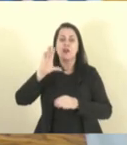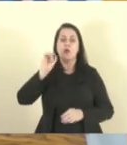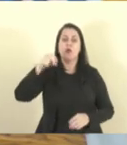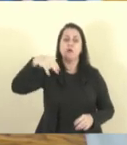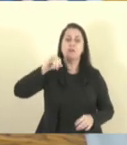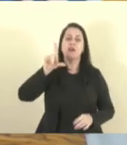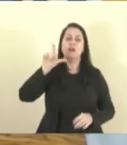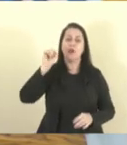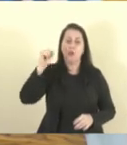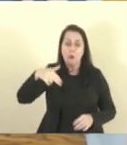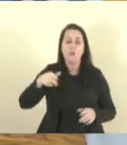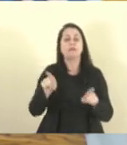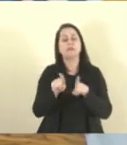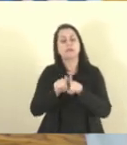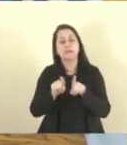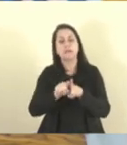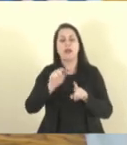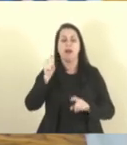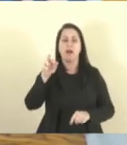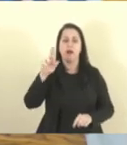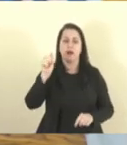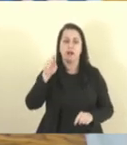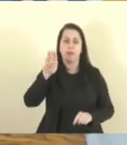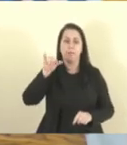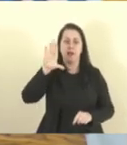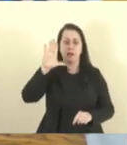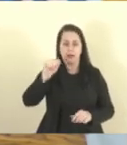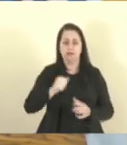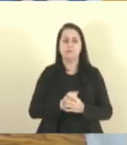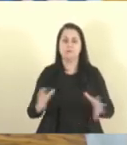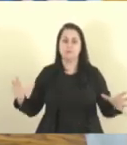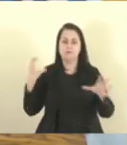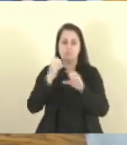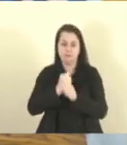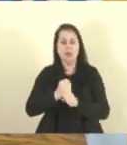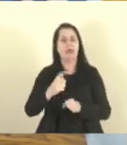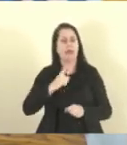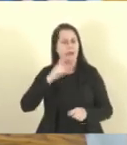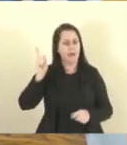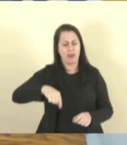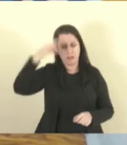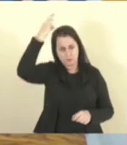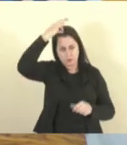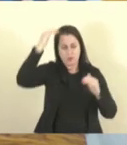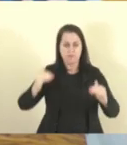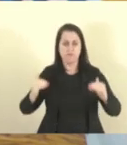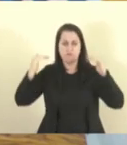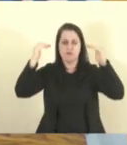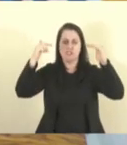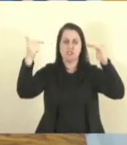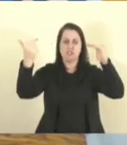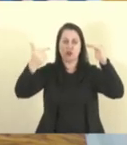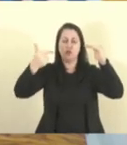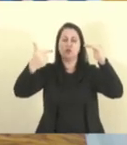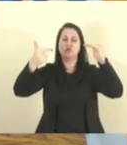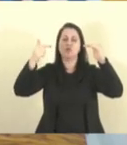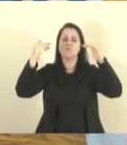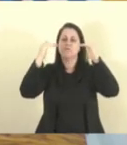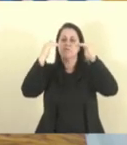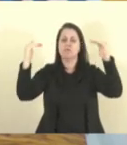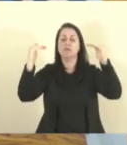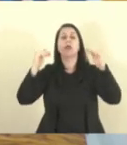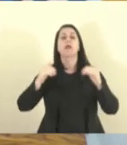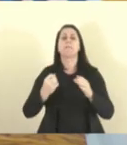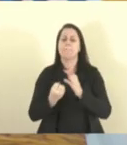e juntando a Arábica, o montante ranqueia o Espírito Santo em segundo lugar na produção dos